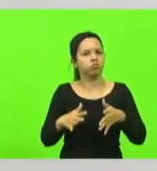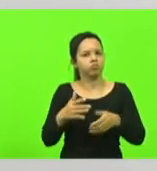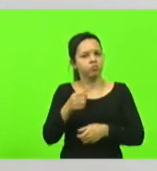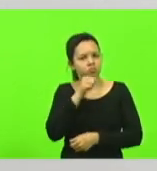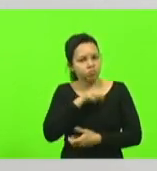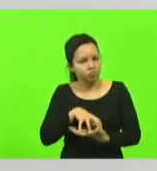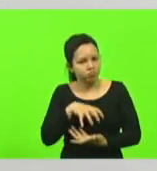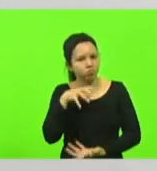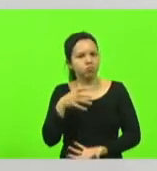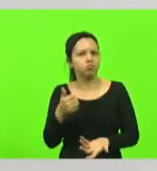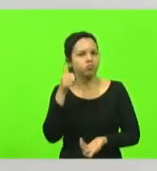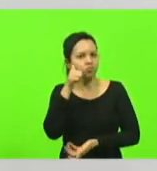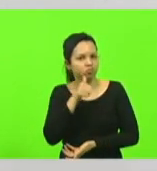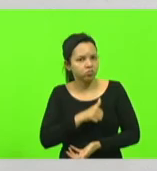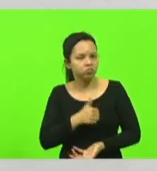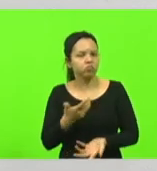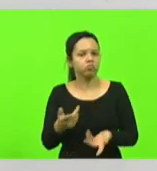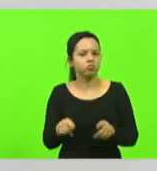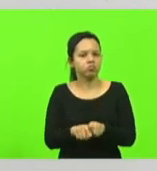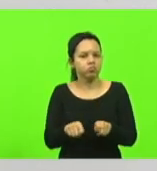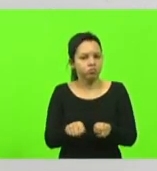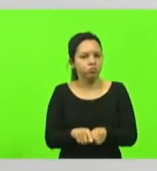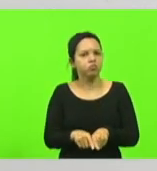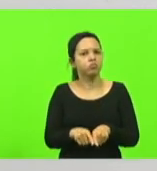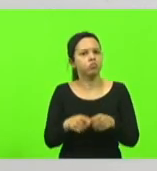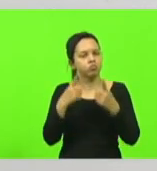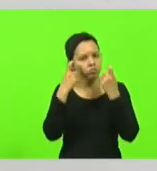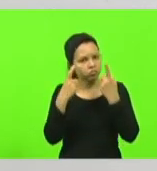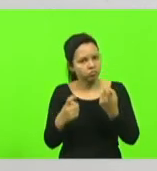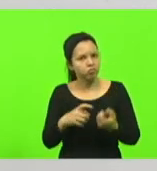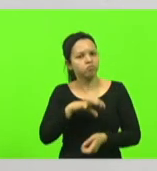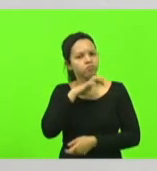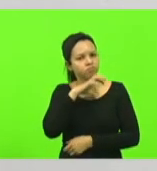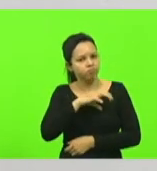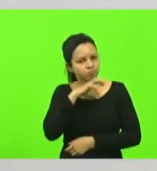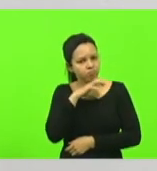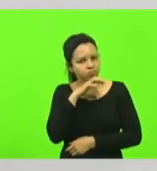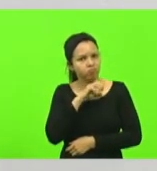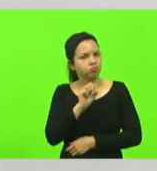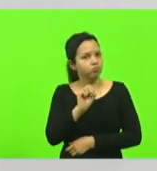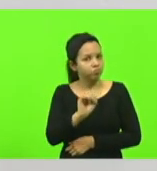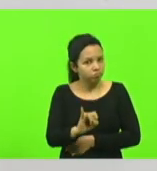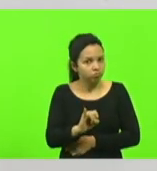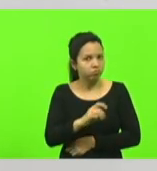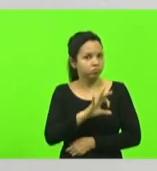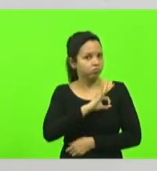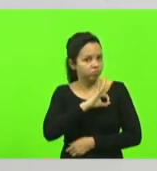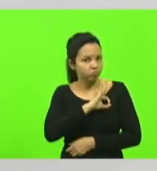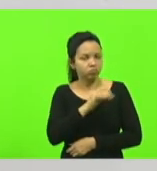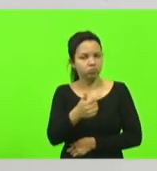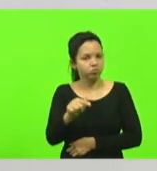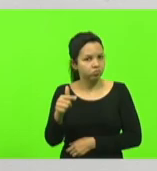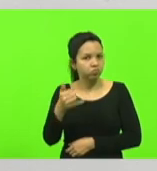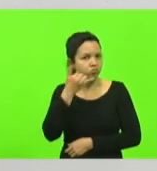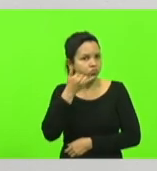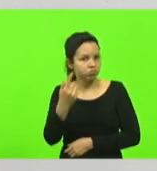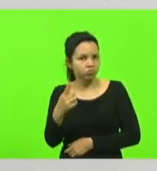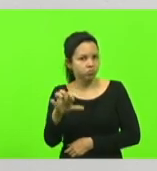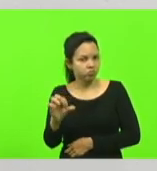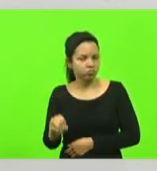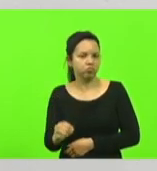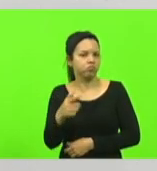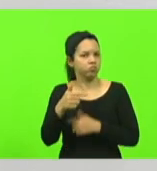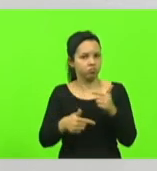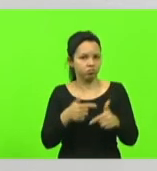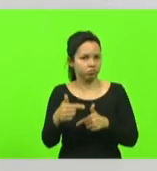mulher aquela violência que é praticada também contra os animais mas se não tiver a polícia para ligar 190 em vão a gente vai trabalhar aqui